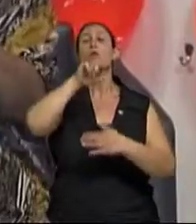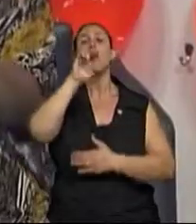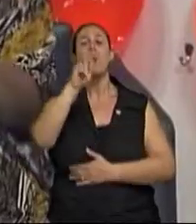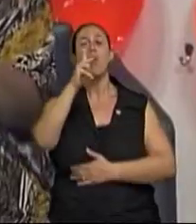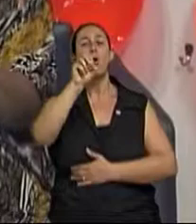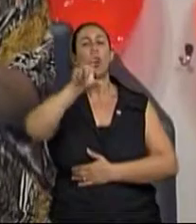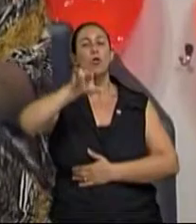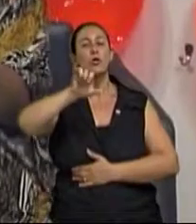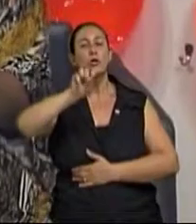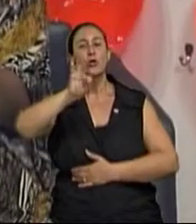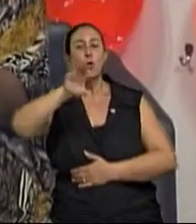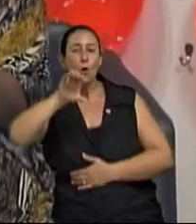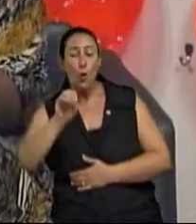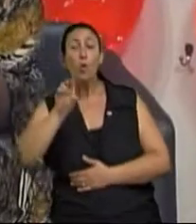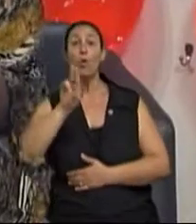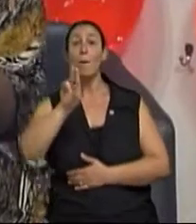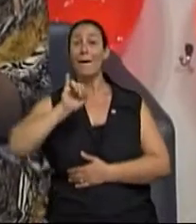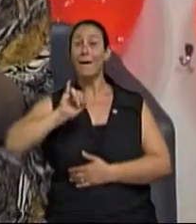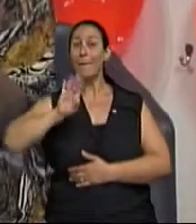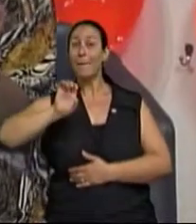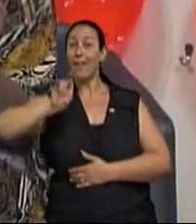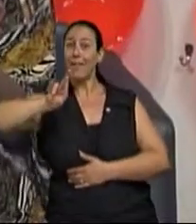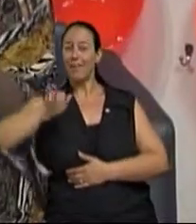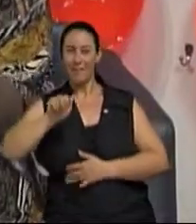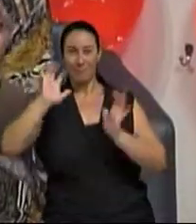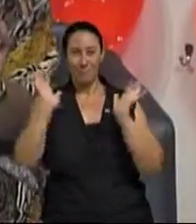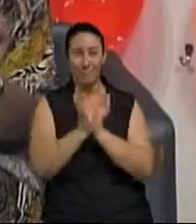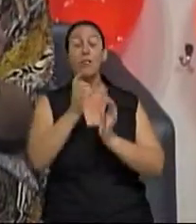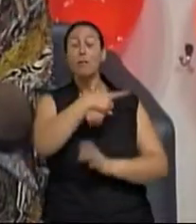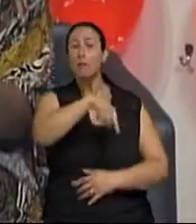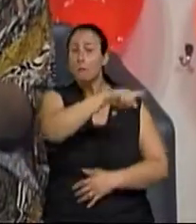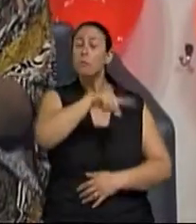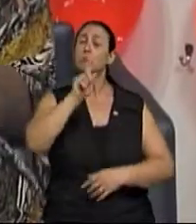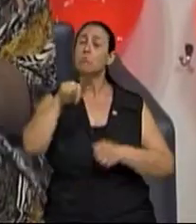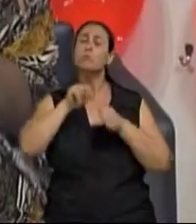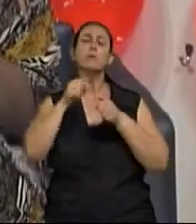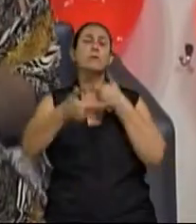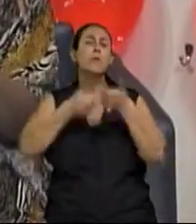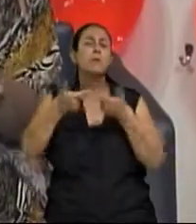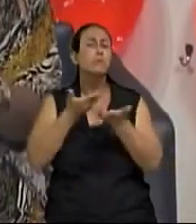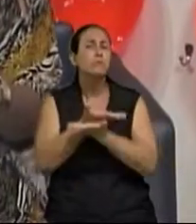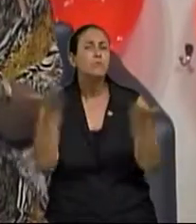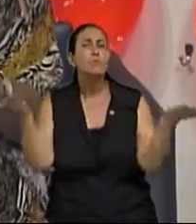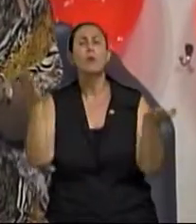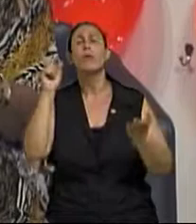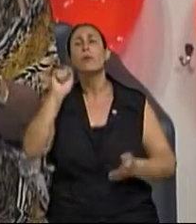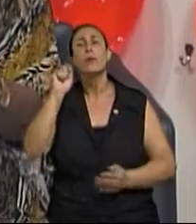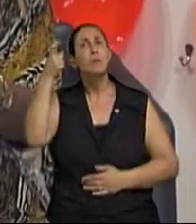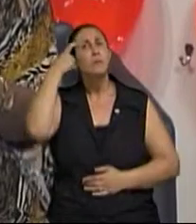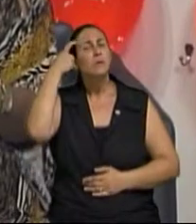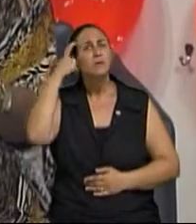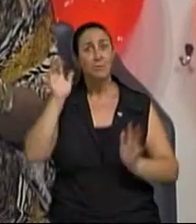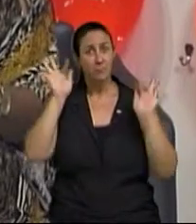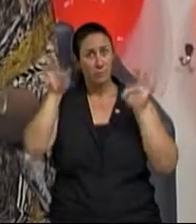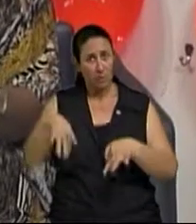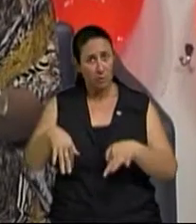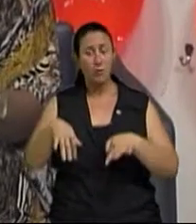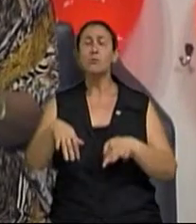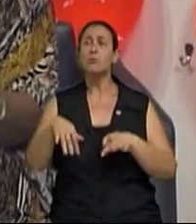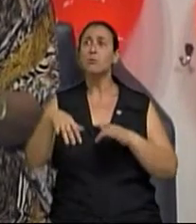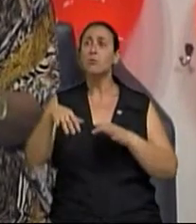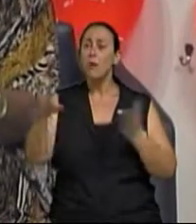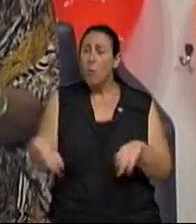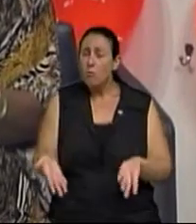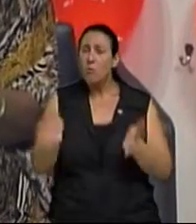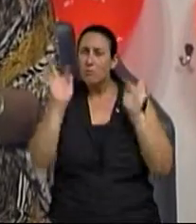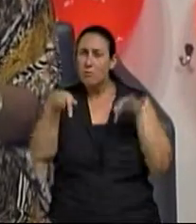que está trazendo aqui esclarecimentos fundamentais para todos nós pensarmos muito depois que terminar o programa e conversar com